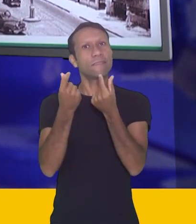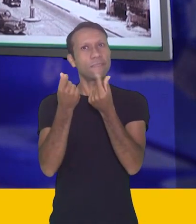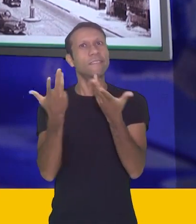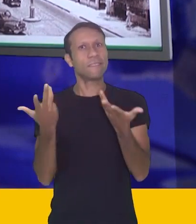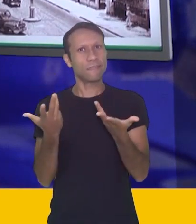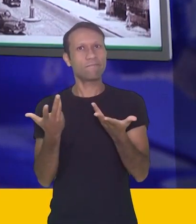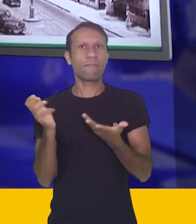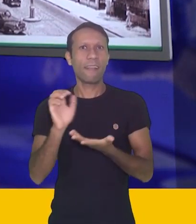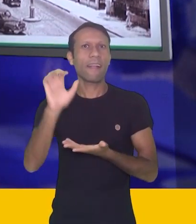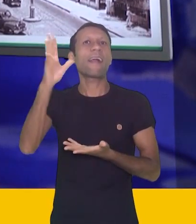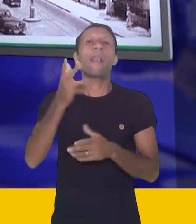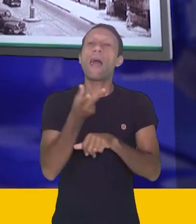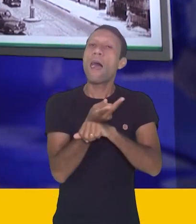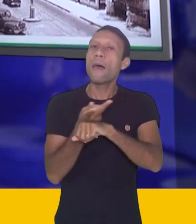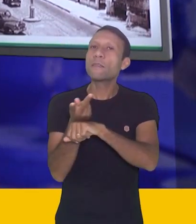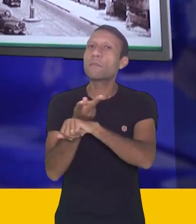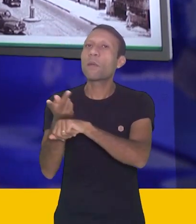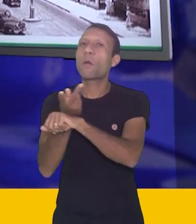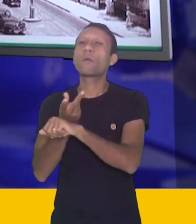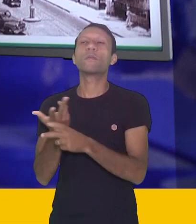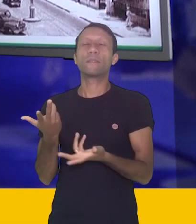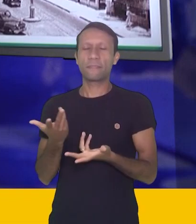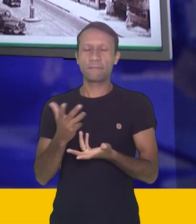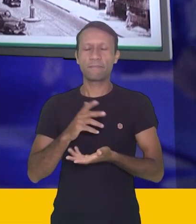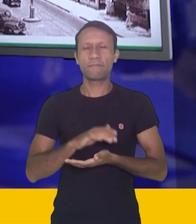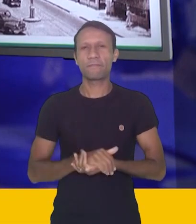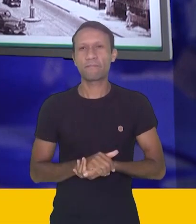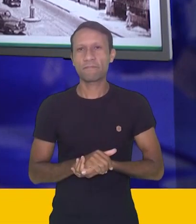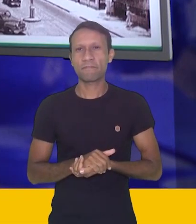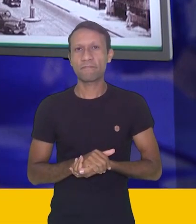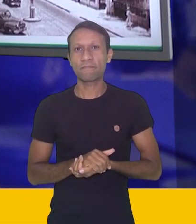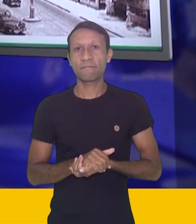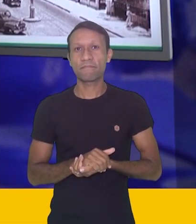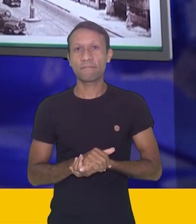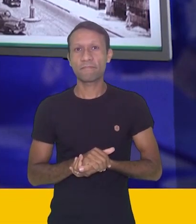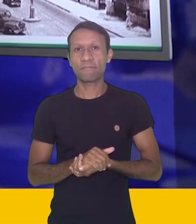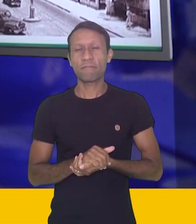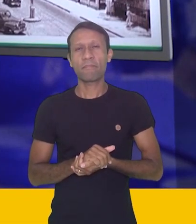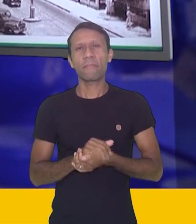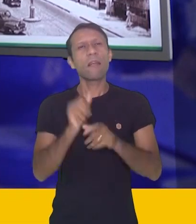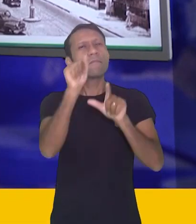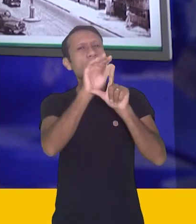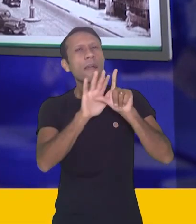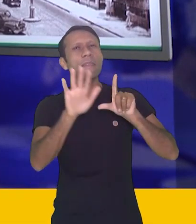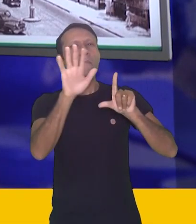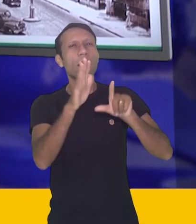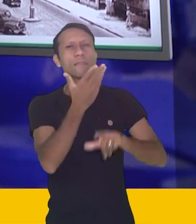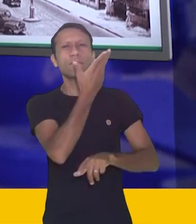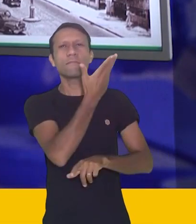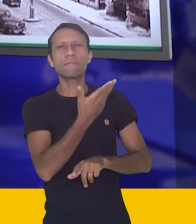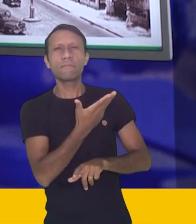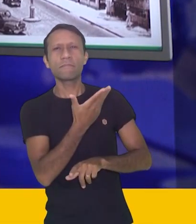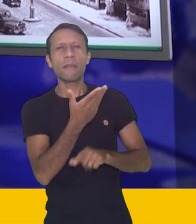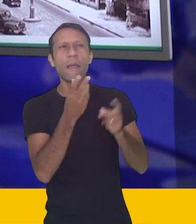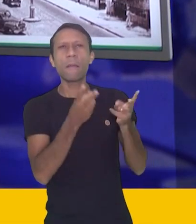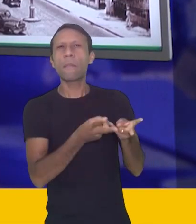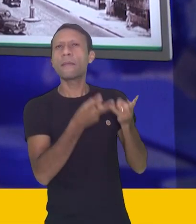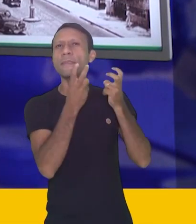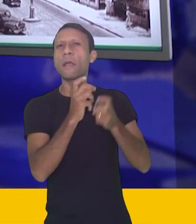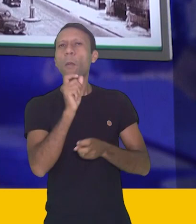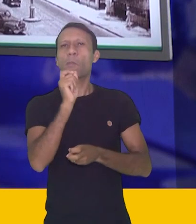Aí, a busca também pelo lucro, nesse caso aqui específico. A paisagem, ela acaba sendo resultado